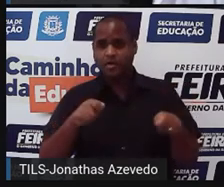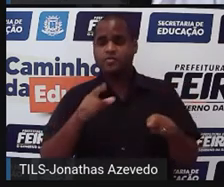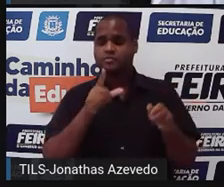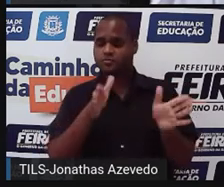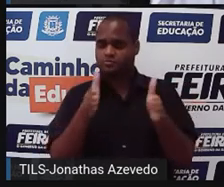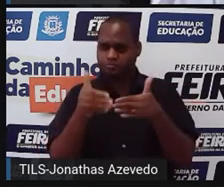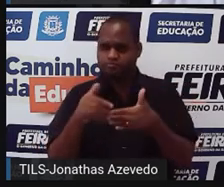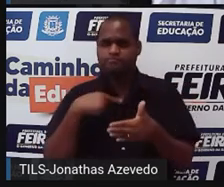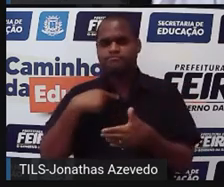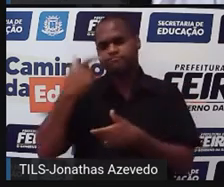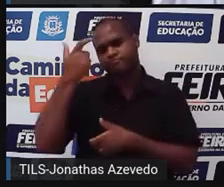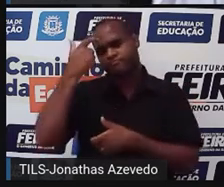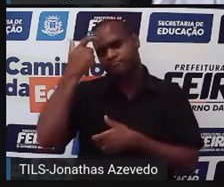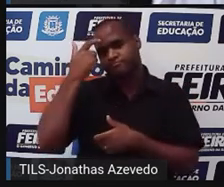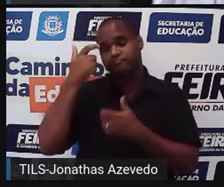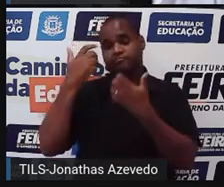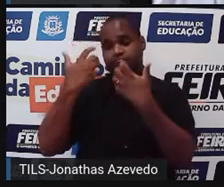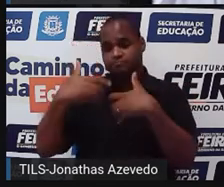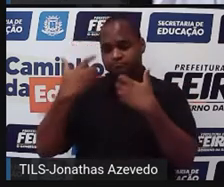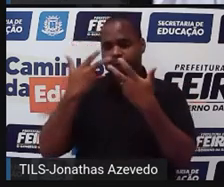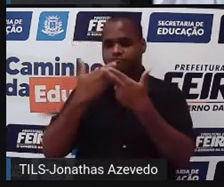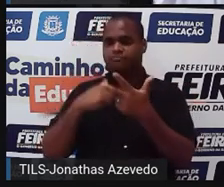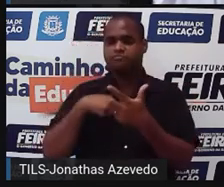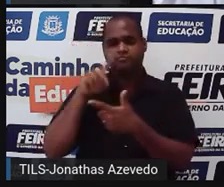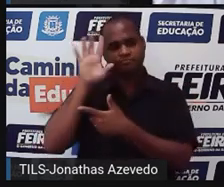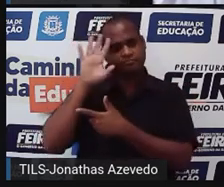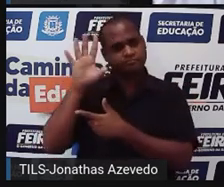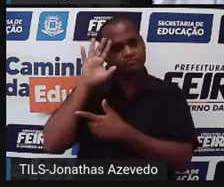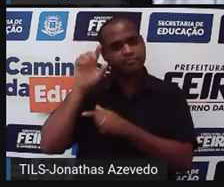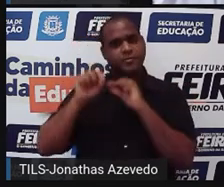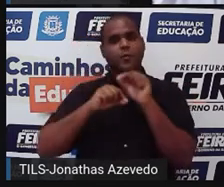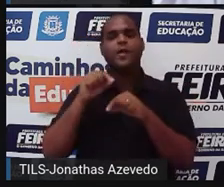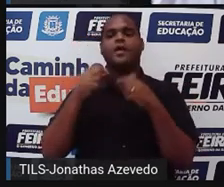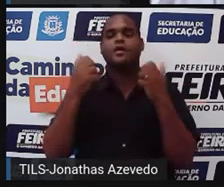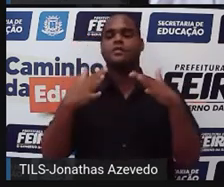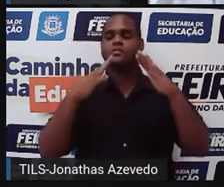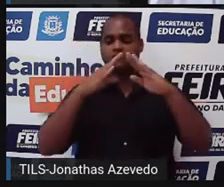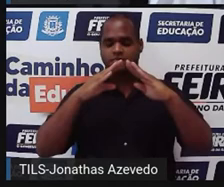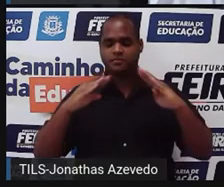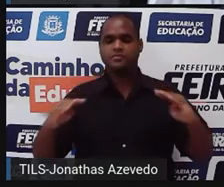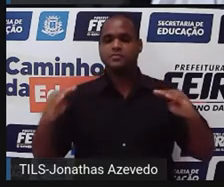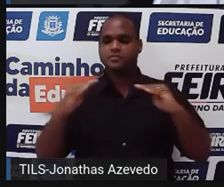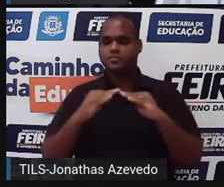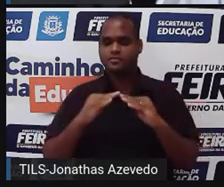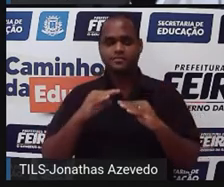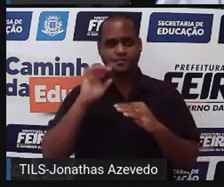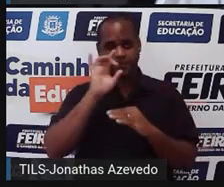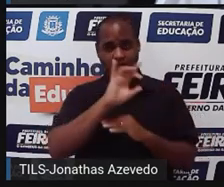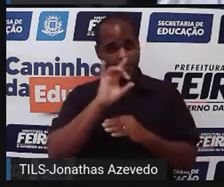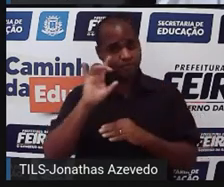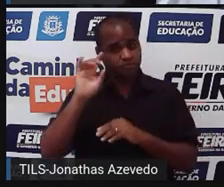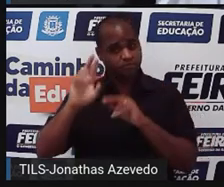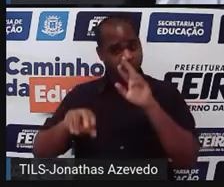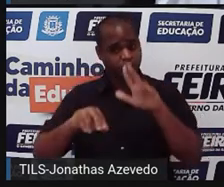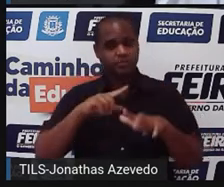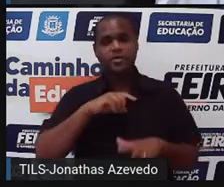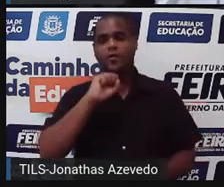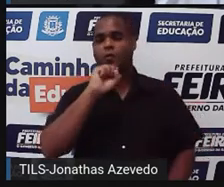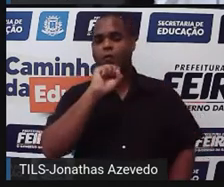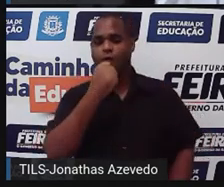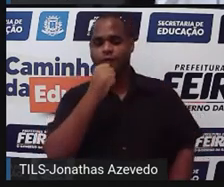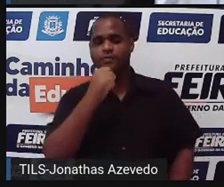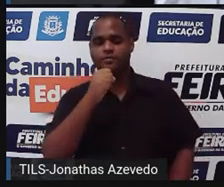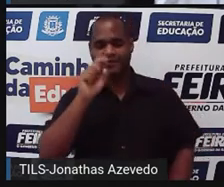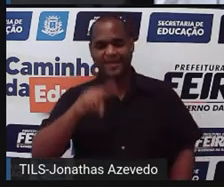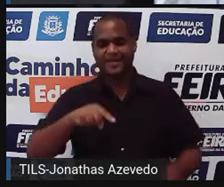pensar de maneira muito parecida com a quantidade de cubos para pirâmides. Para cada pirâmide vai se usar oito canudos, né,